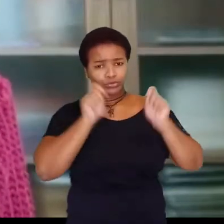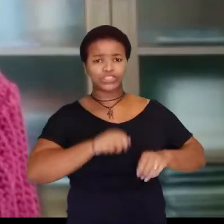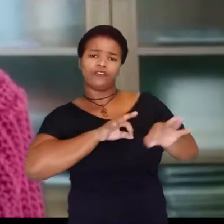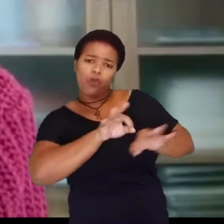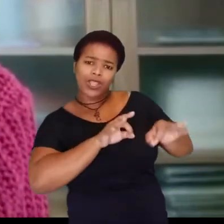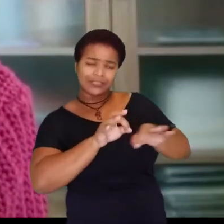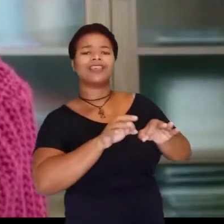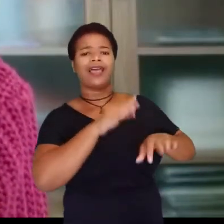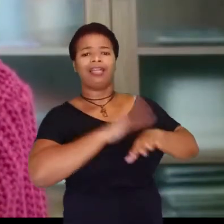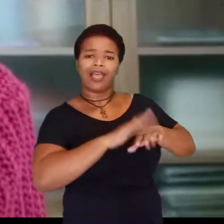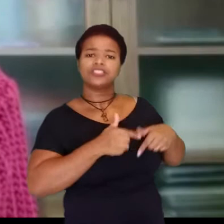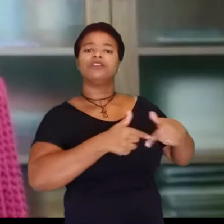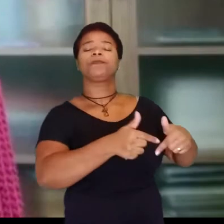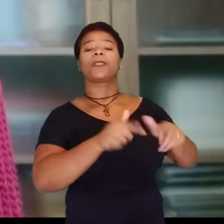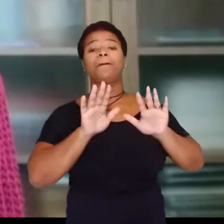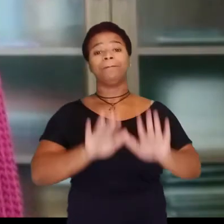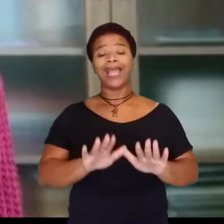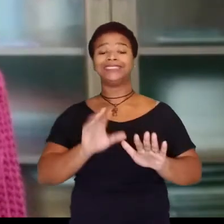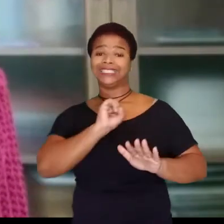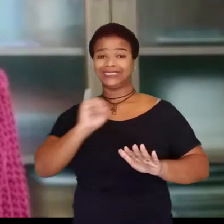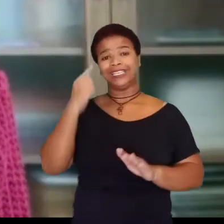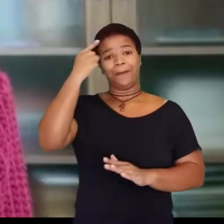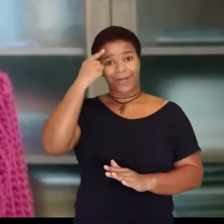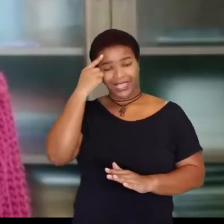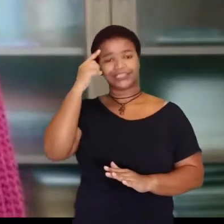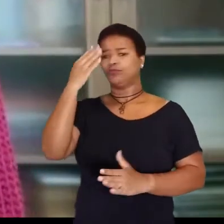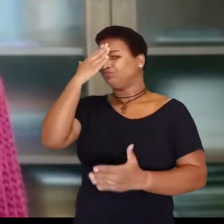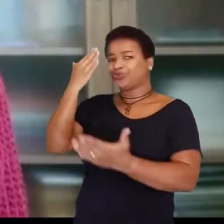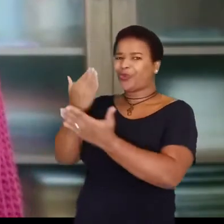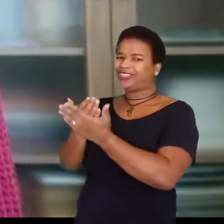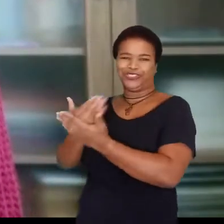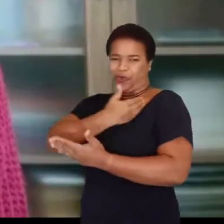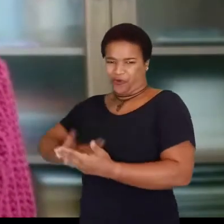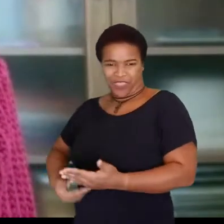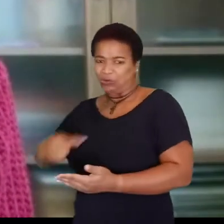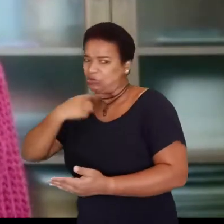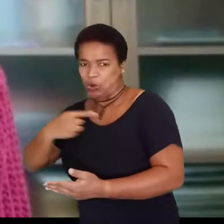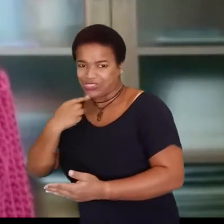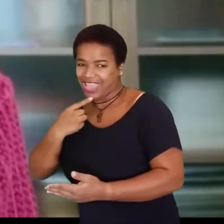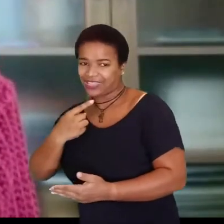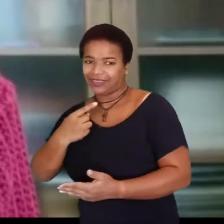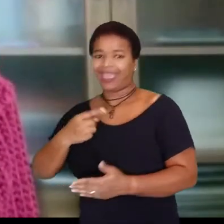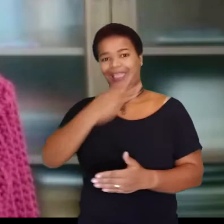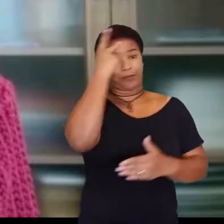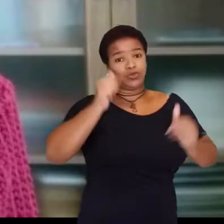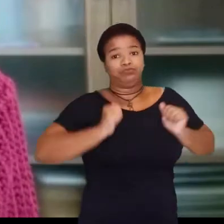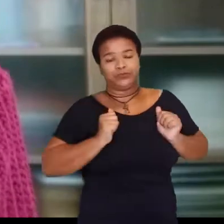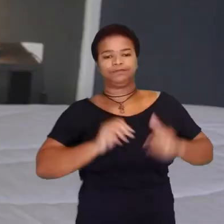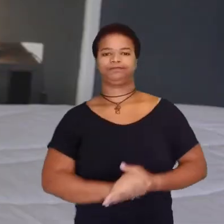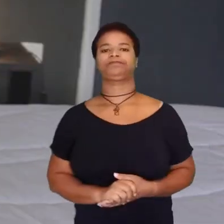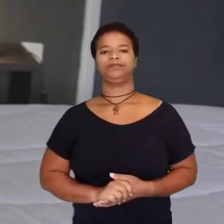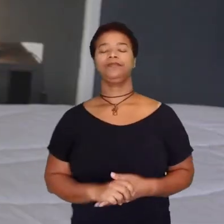realizar as atividades necessárias, elas tendem a não fazer isso se elas não acreditarem que o governo também vai fazer a sua parte.